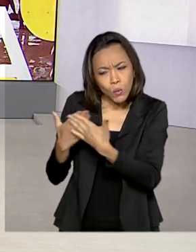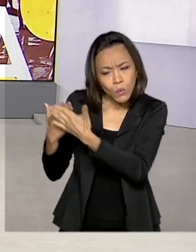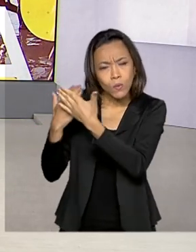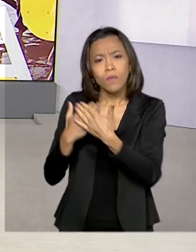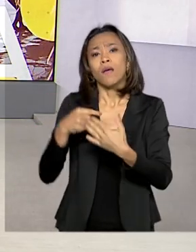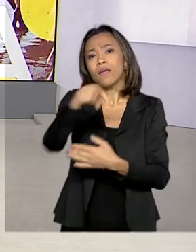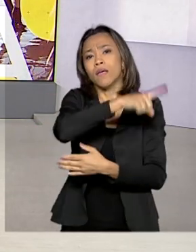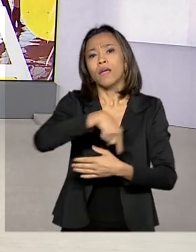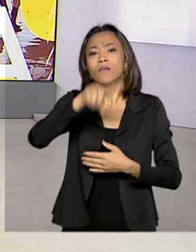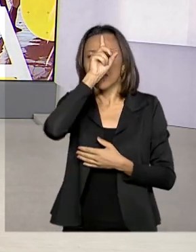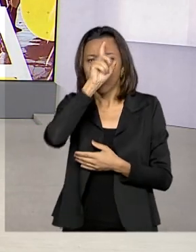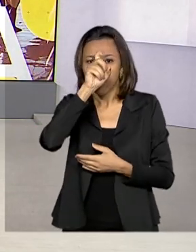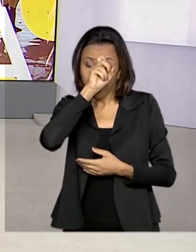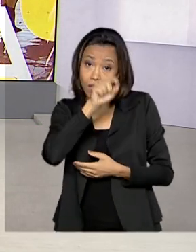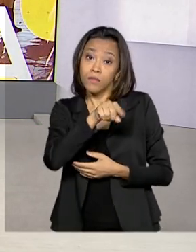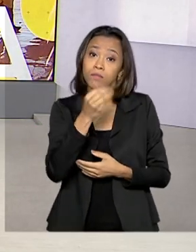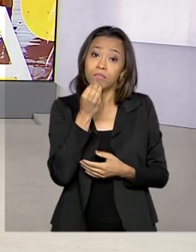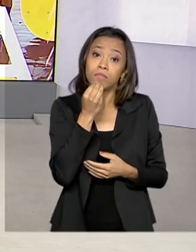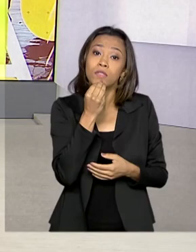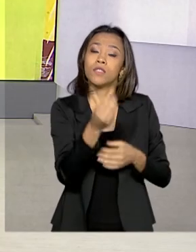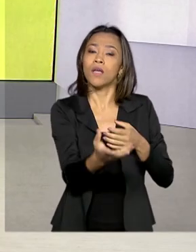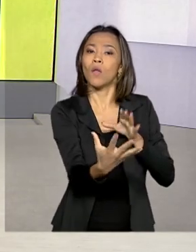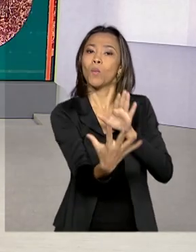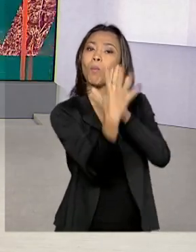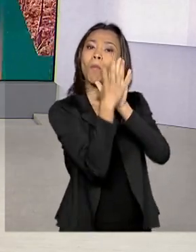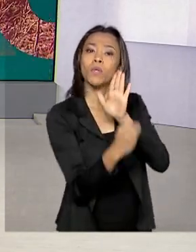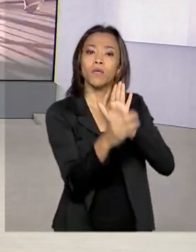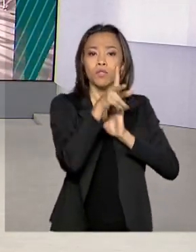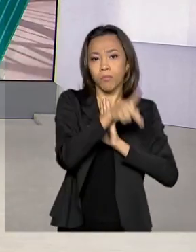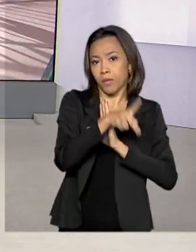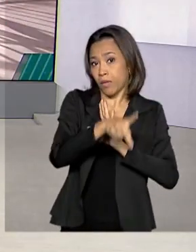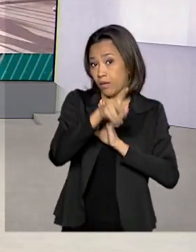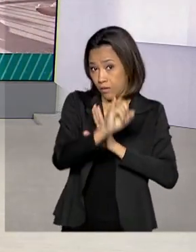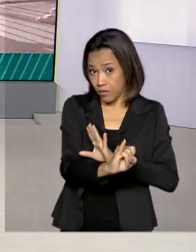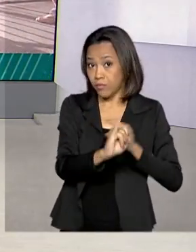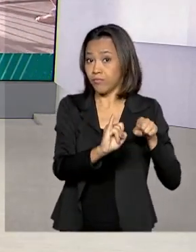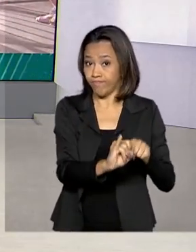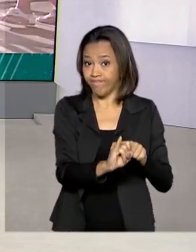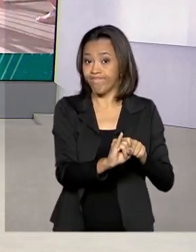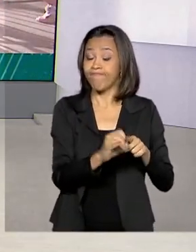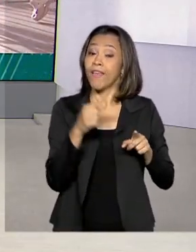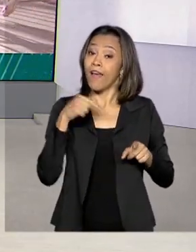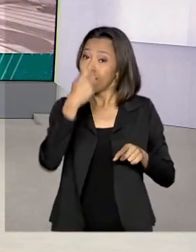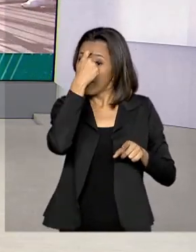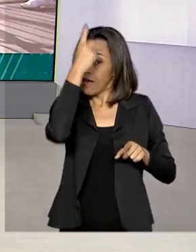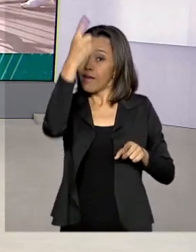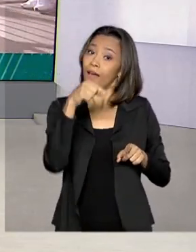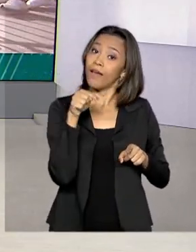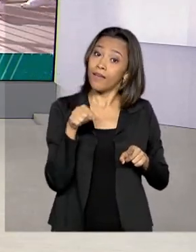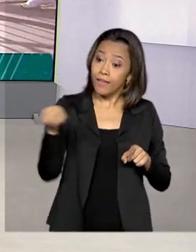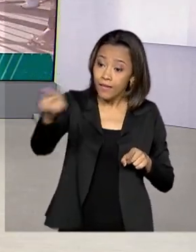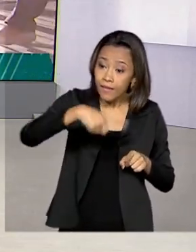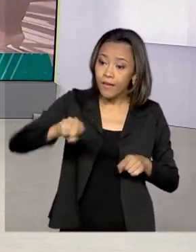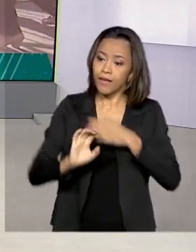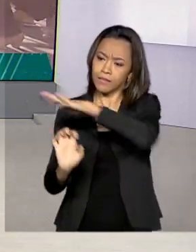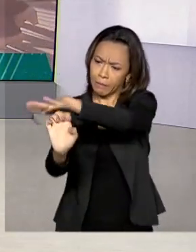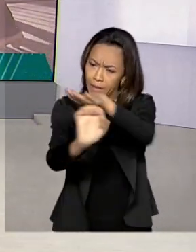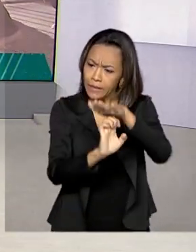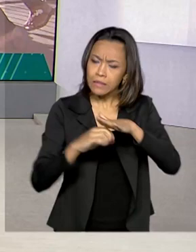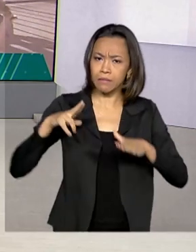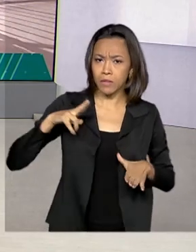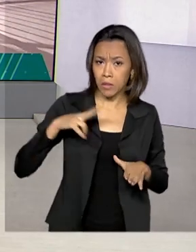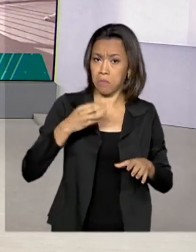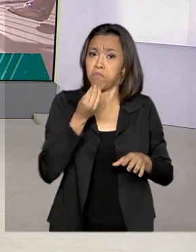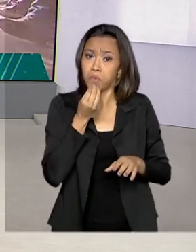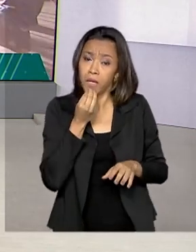básicas de saúde no programa de parcerias e investimentos, PPI. A ideia era que a iniciativa privada pudesse